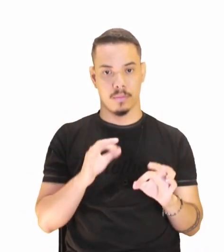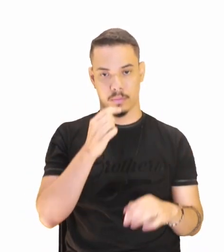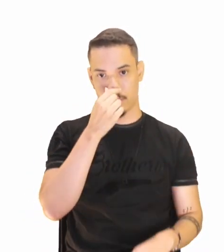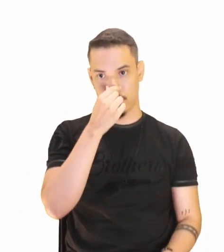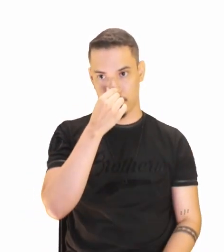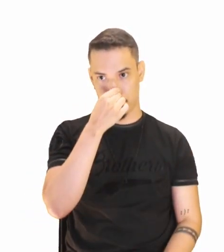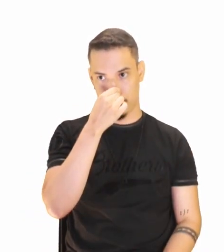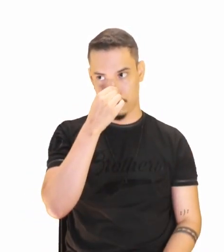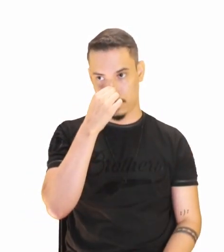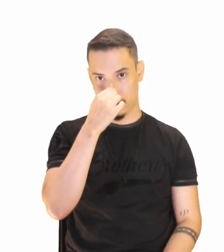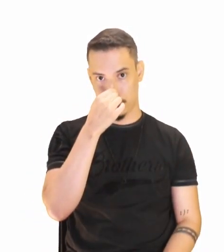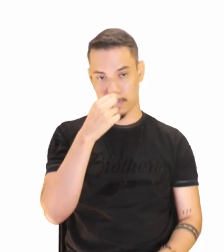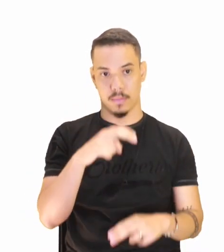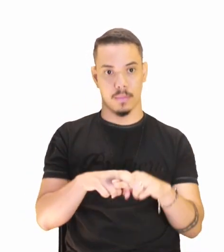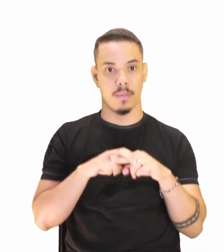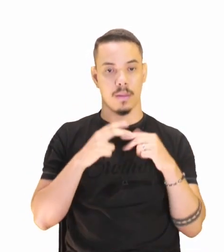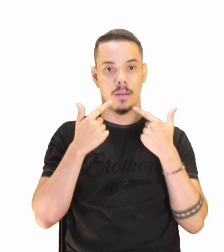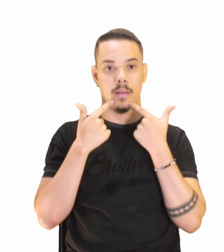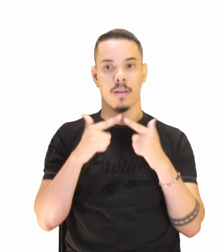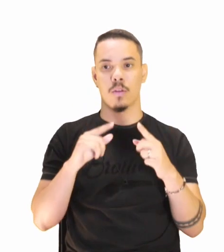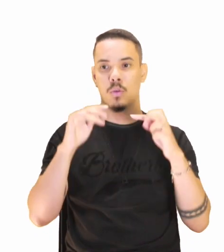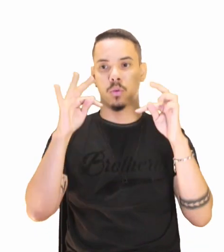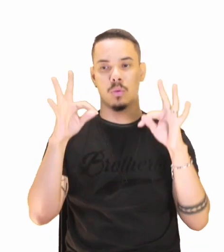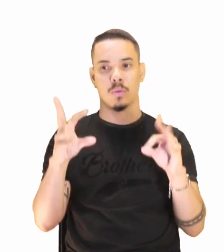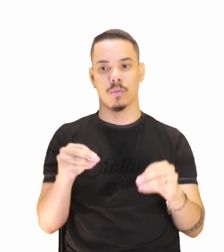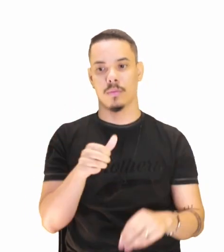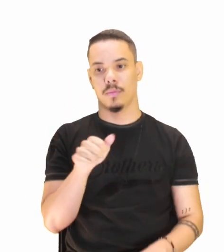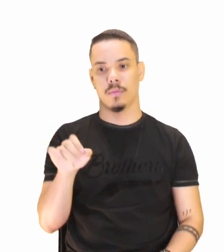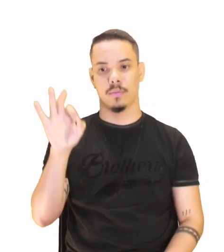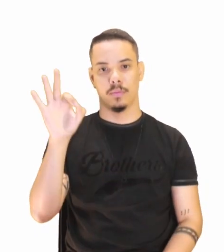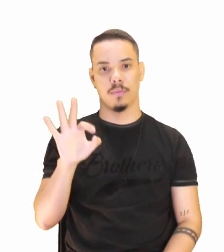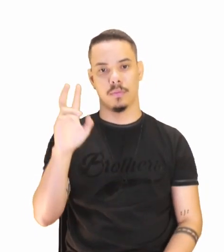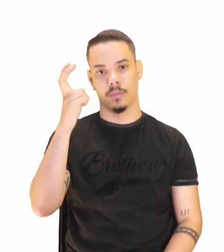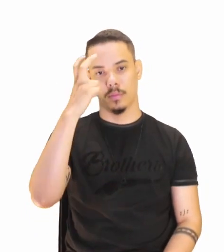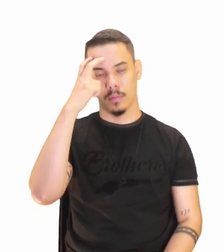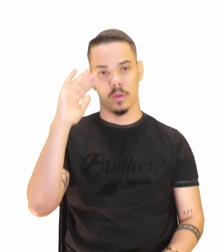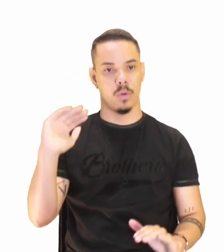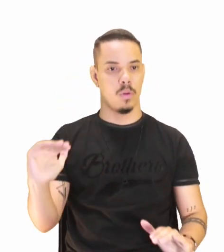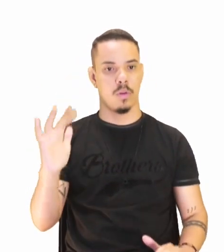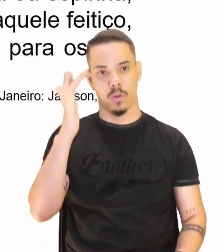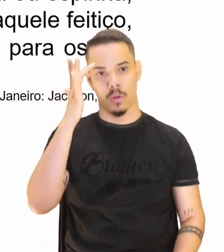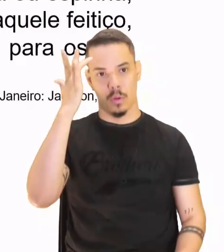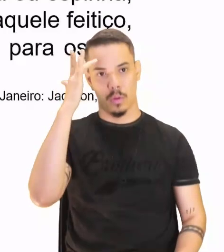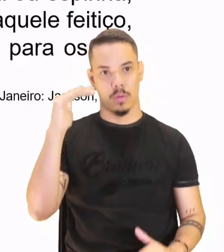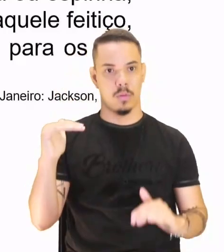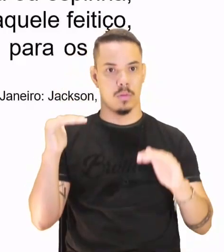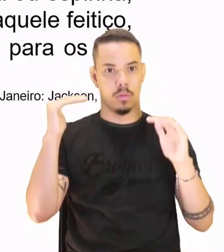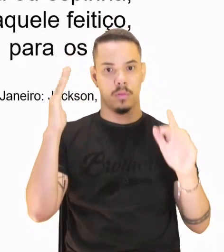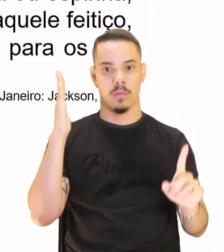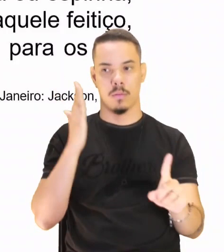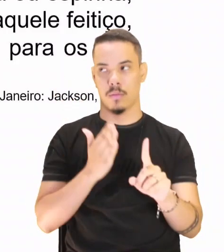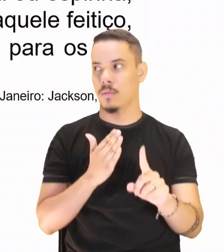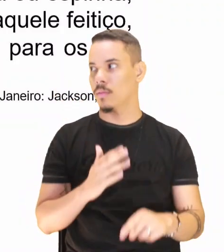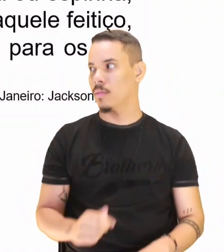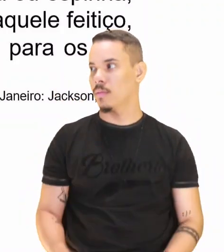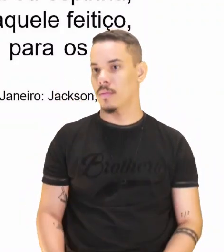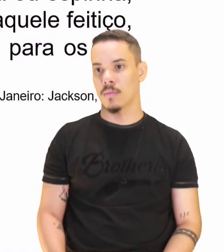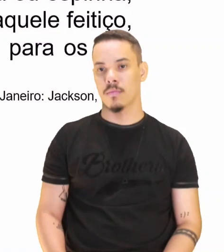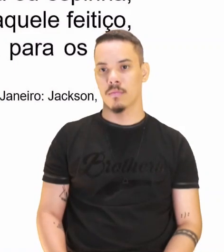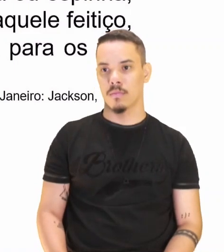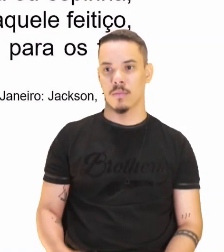Então, uma linguagem totalmente culta e direta. Não tem nada de